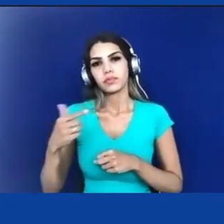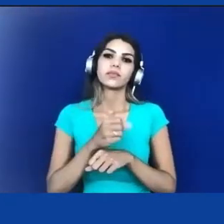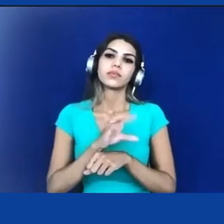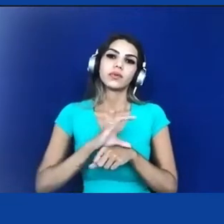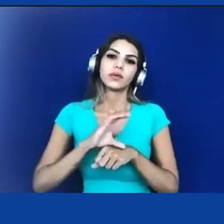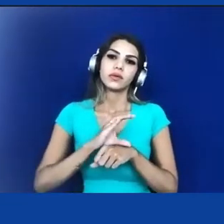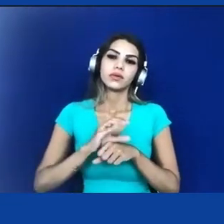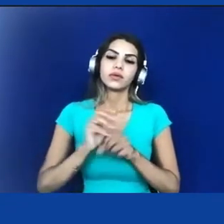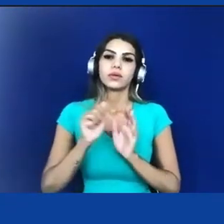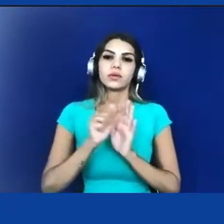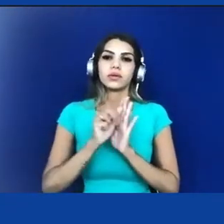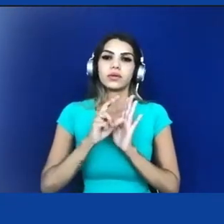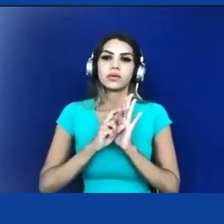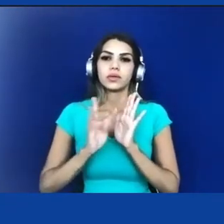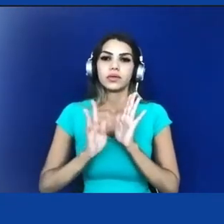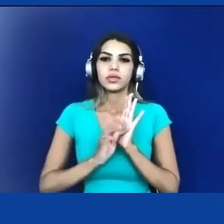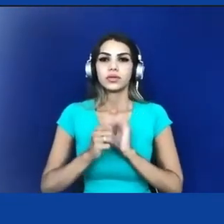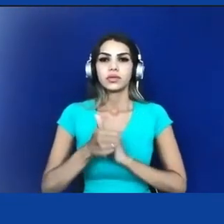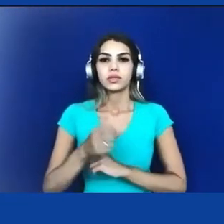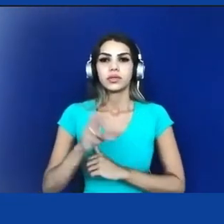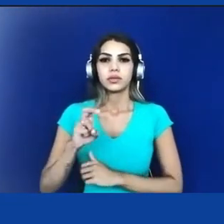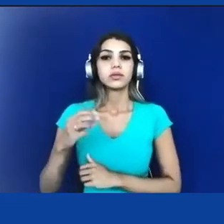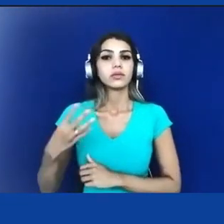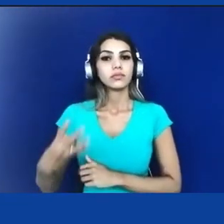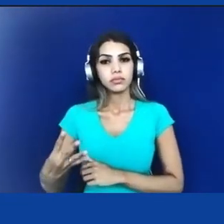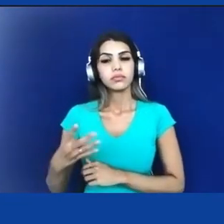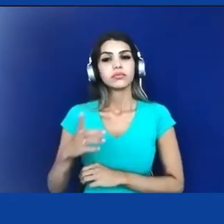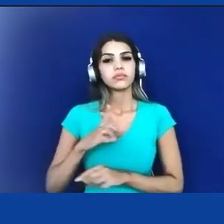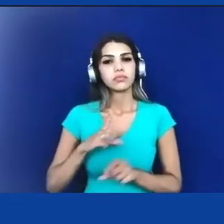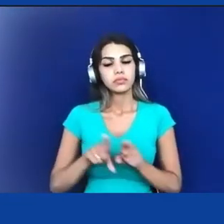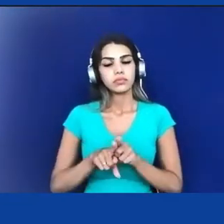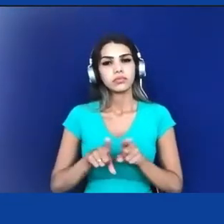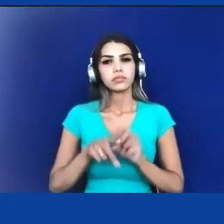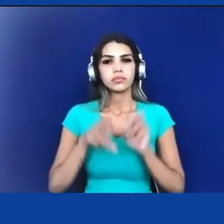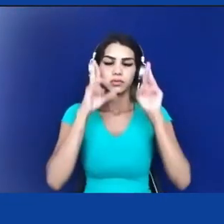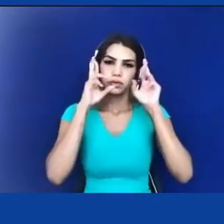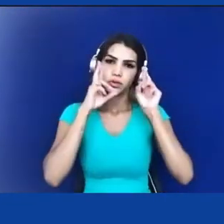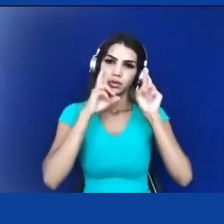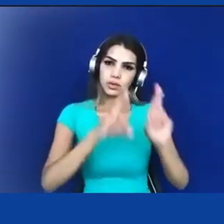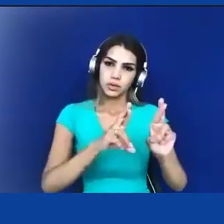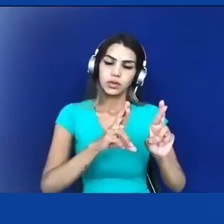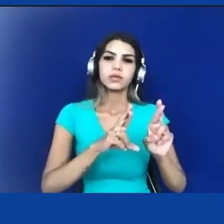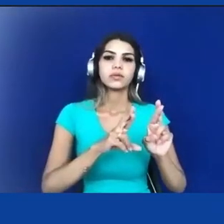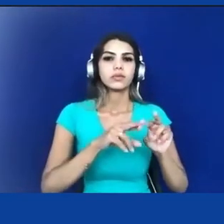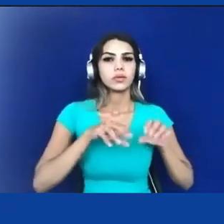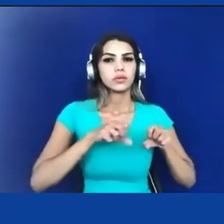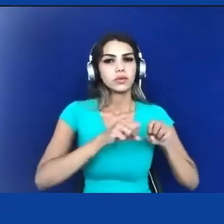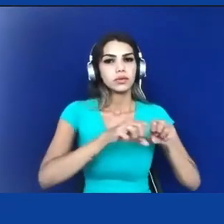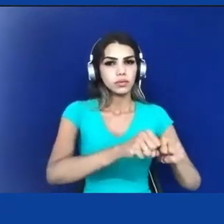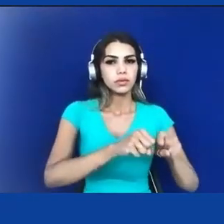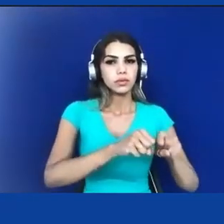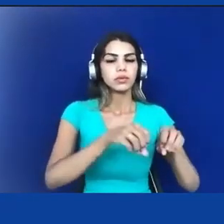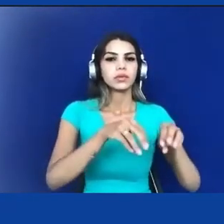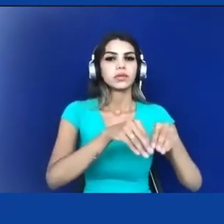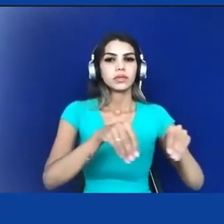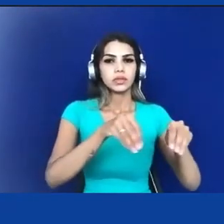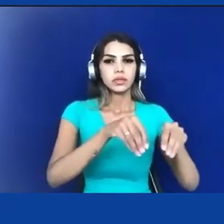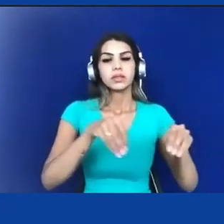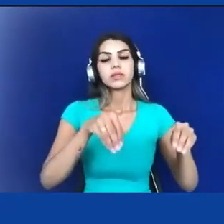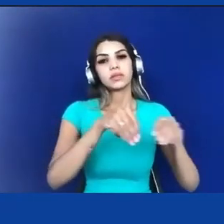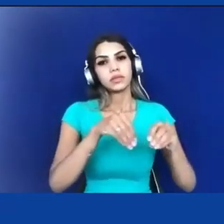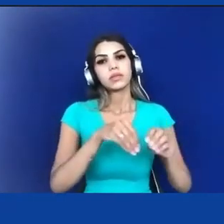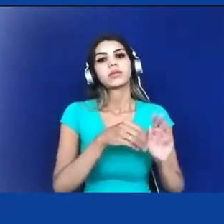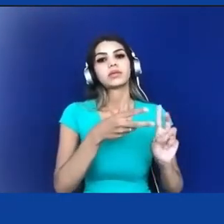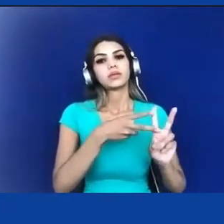também o respeito aos selvícolas a posse das terras em que eles estavam né em caráter permanente